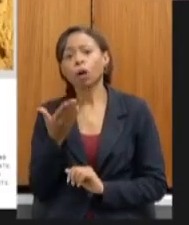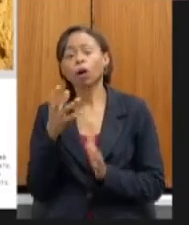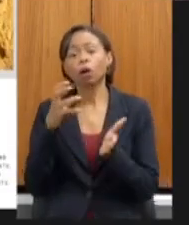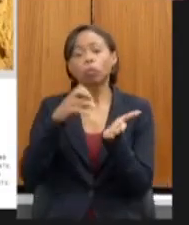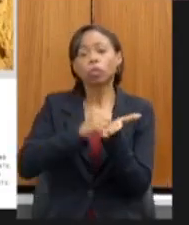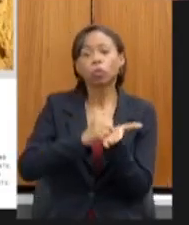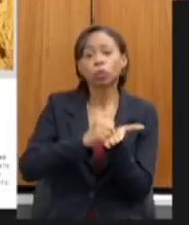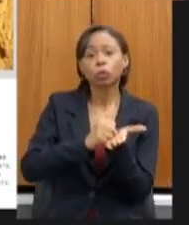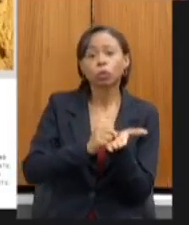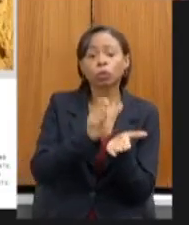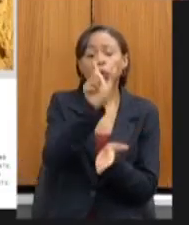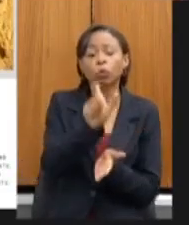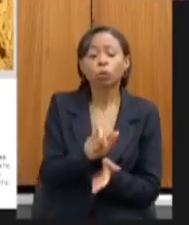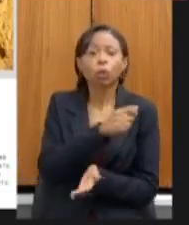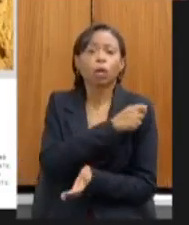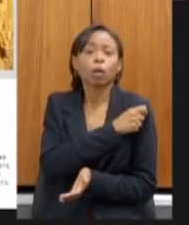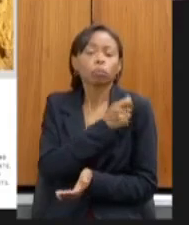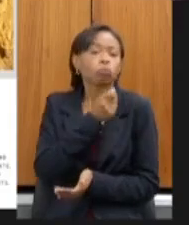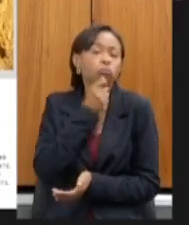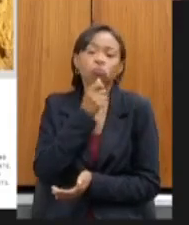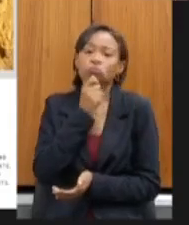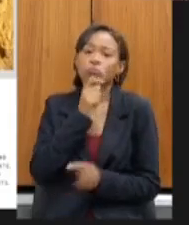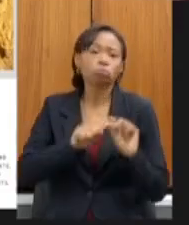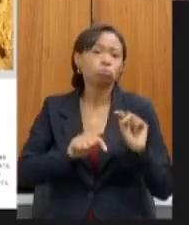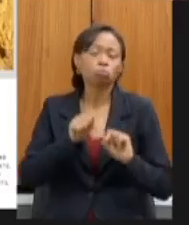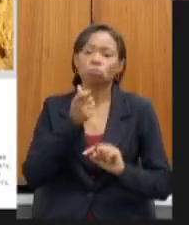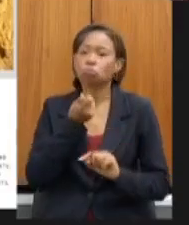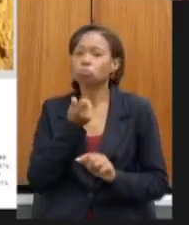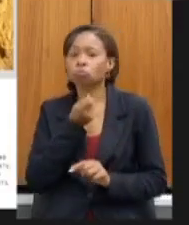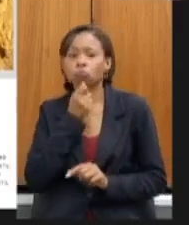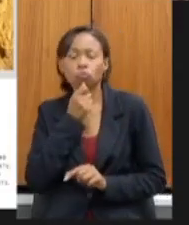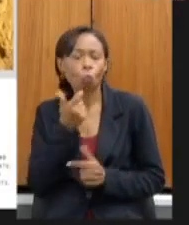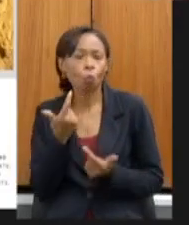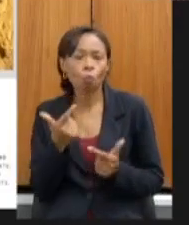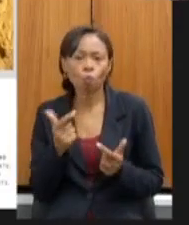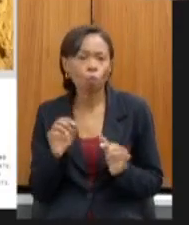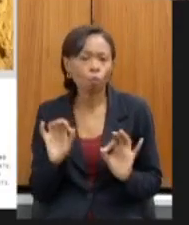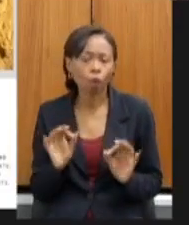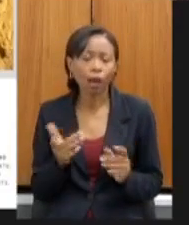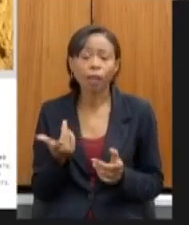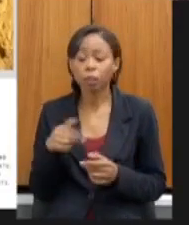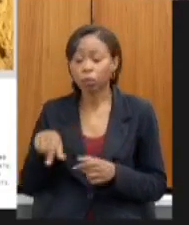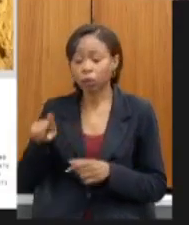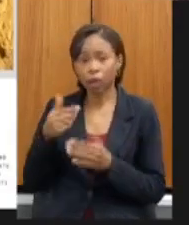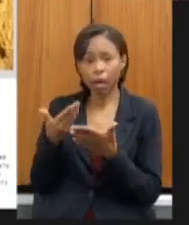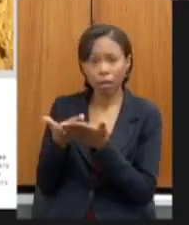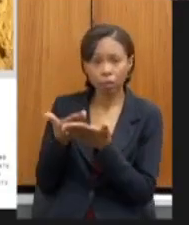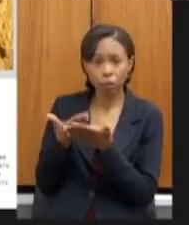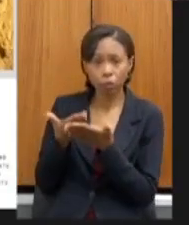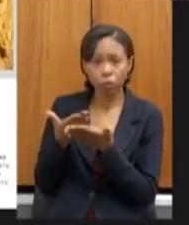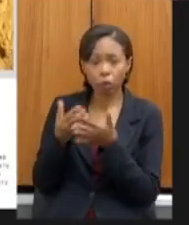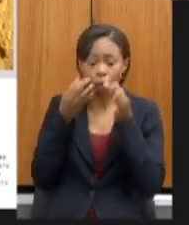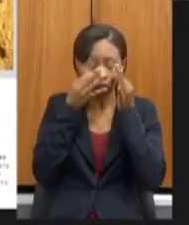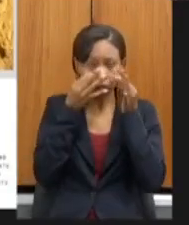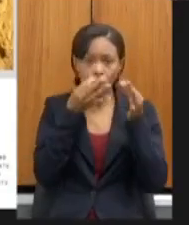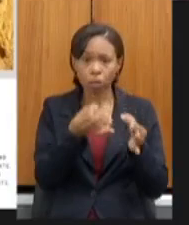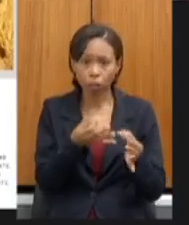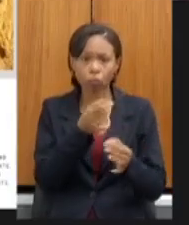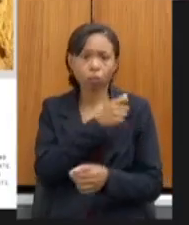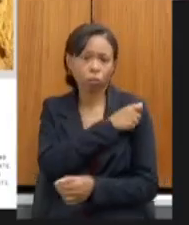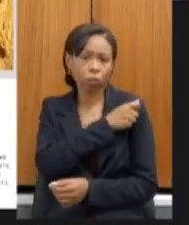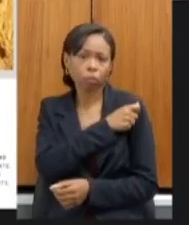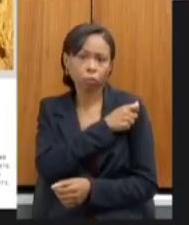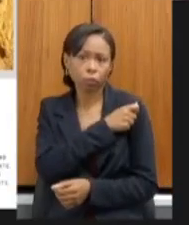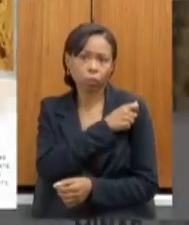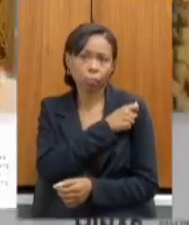ainda não recebeu por algum motivo e a escola ter toda essa atenção a cada um dos alunos dos estudantes que